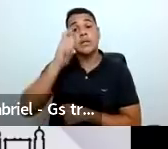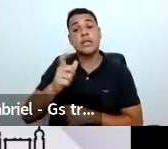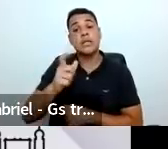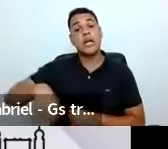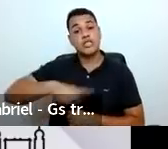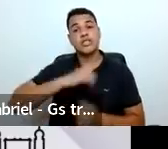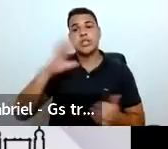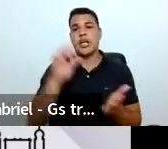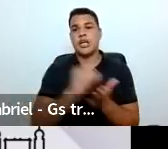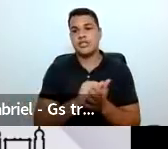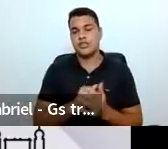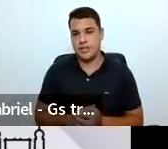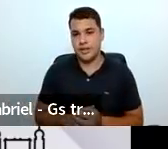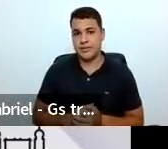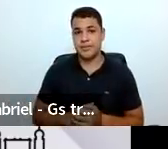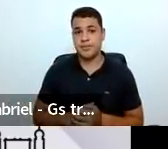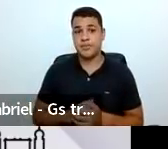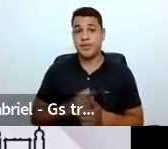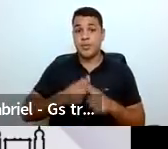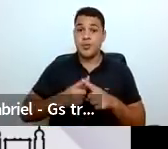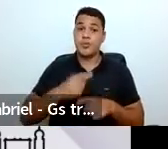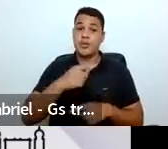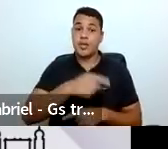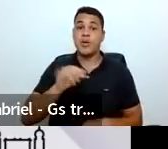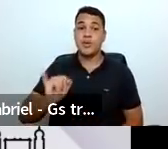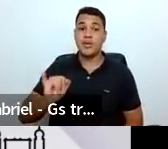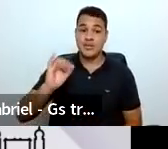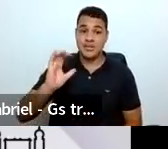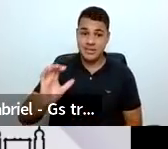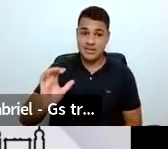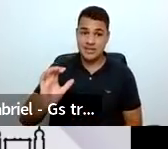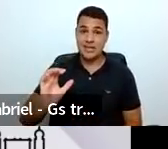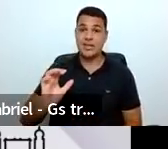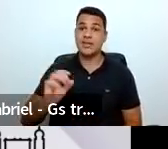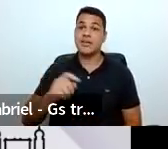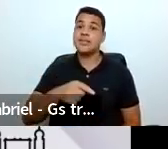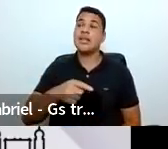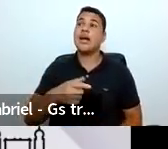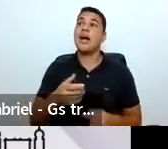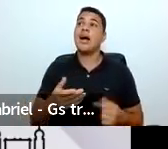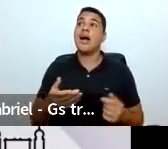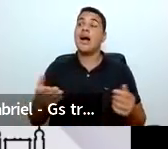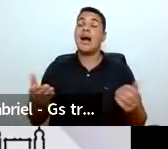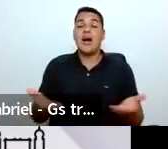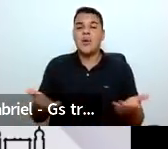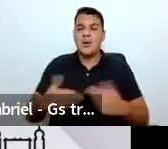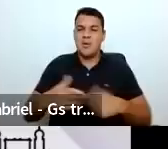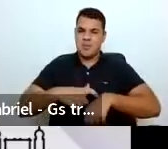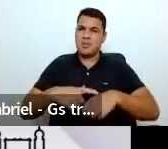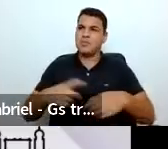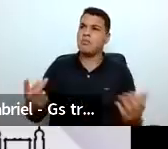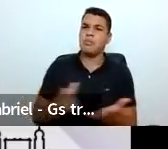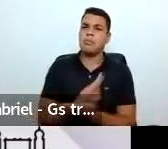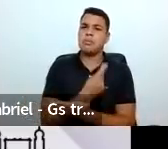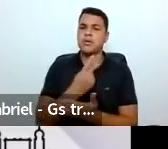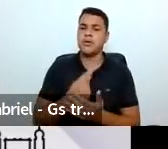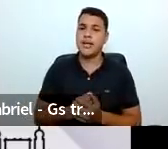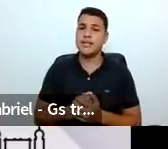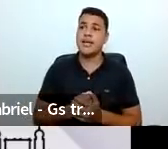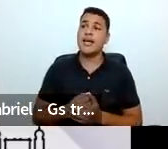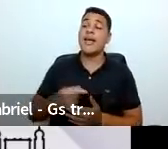aqui, porque a iniciação científica, nesse contexto que a gente está vivendo, passou a